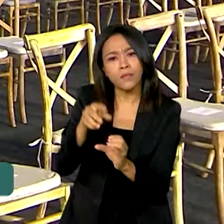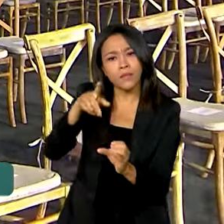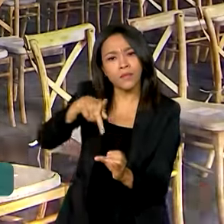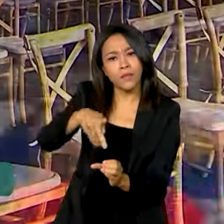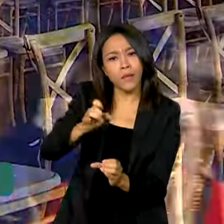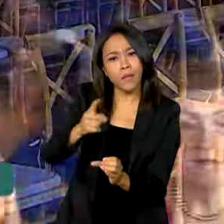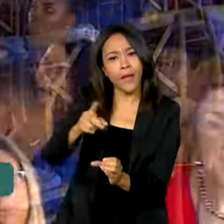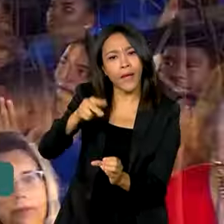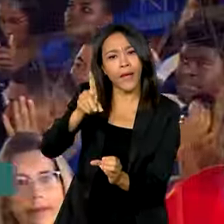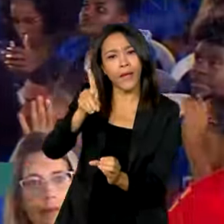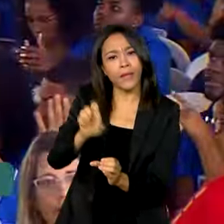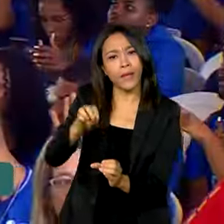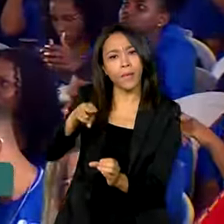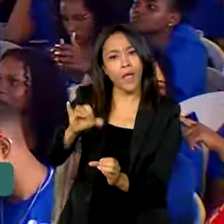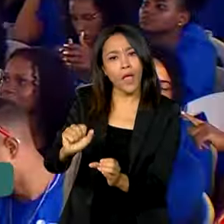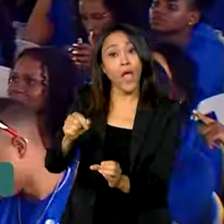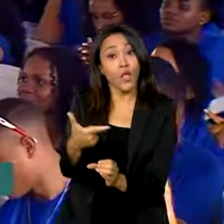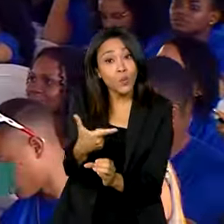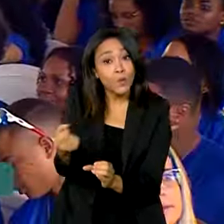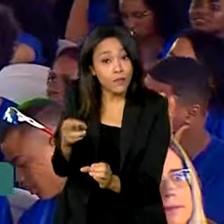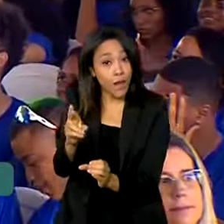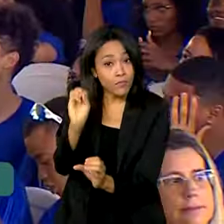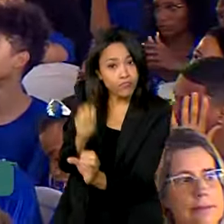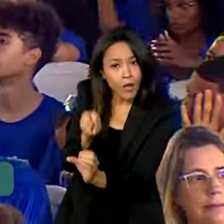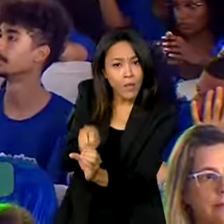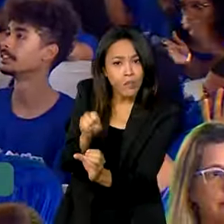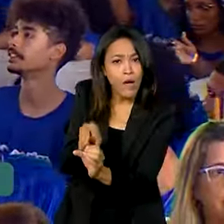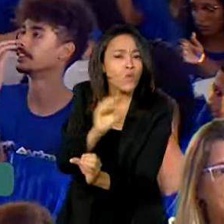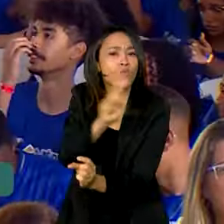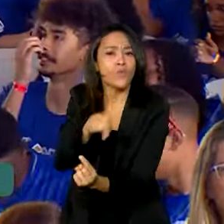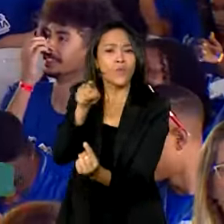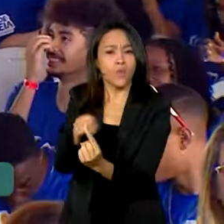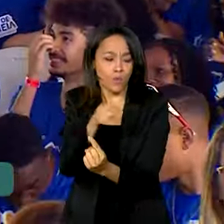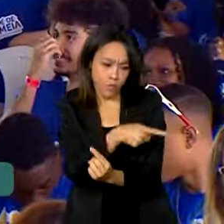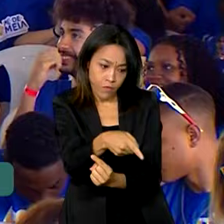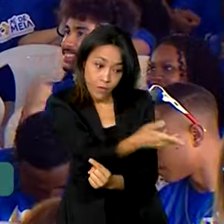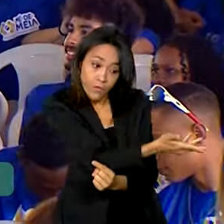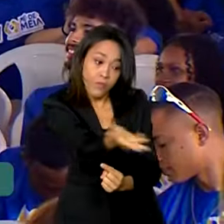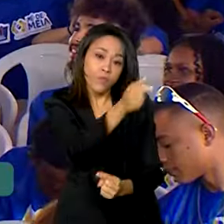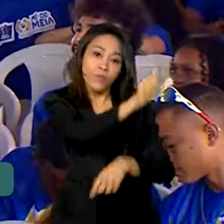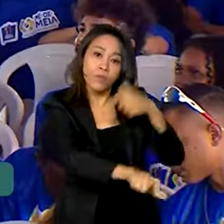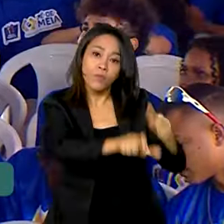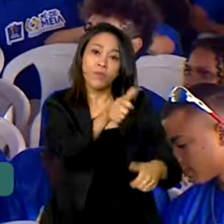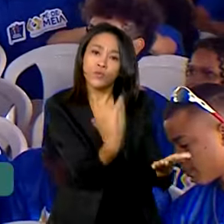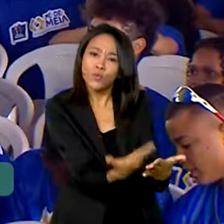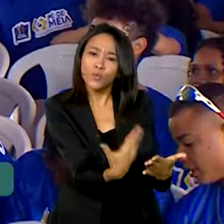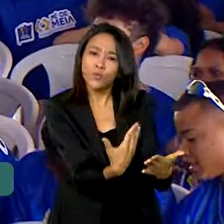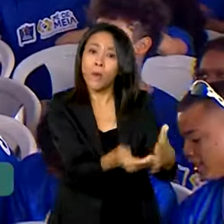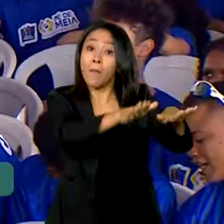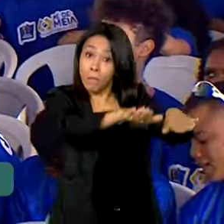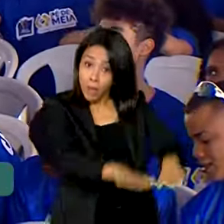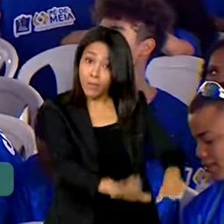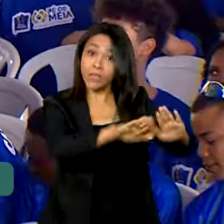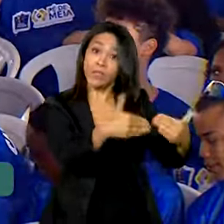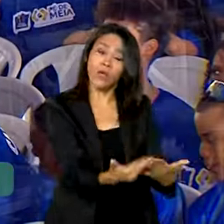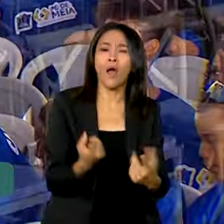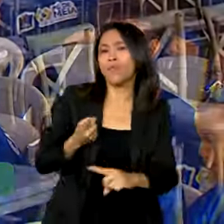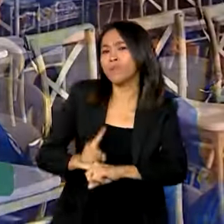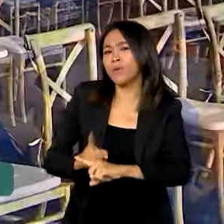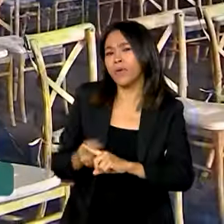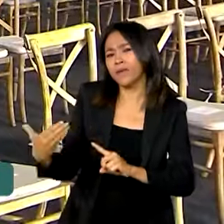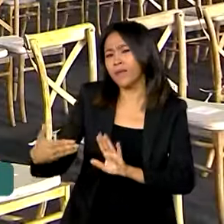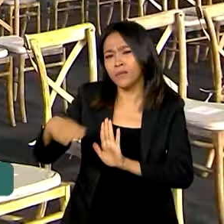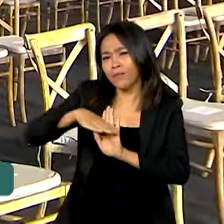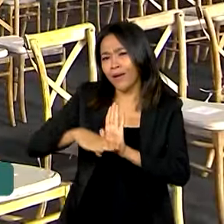de 200 reais que visa garantir a permanência dos jovens de baixa renda na escola. E por que esse programa,